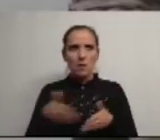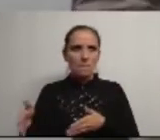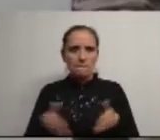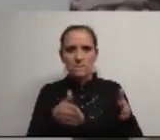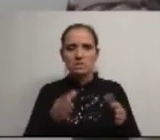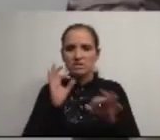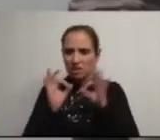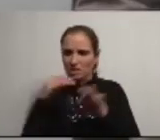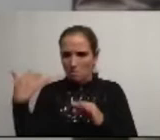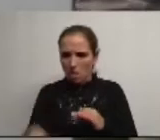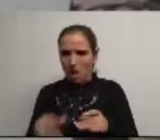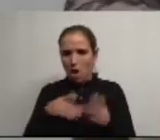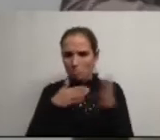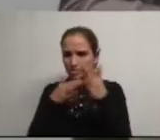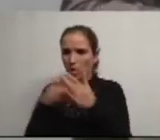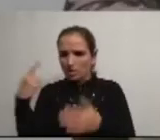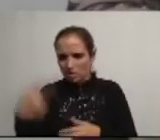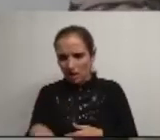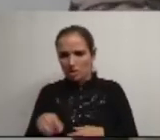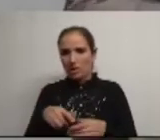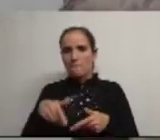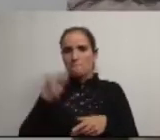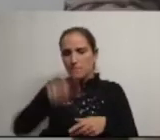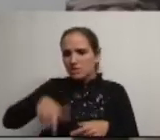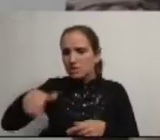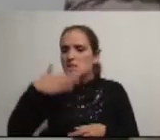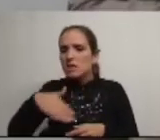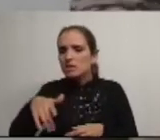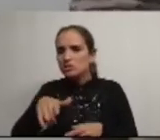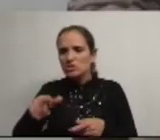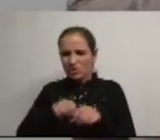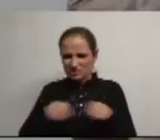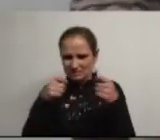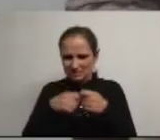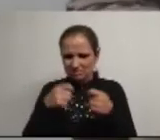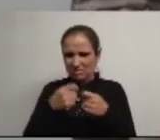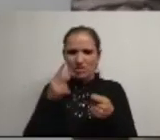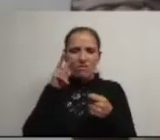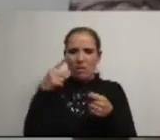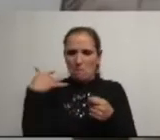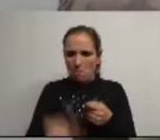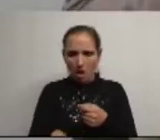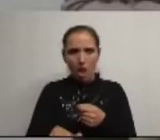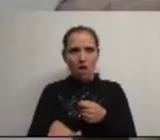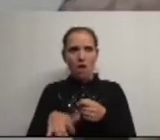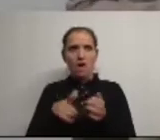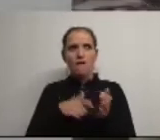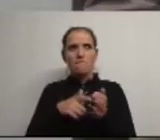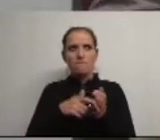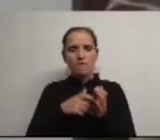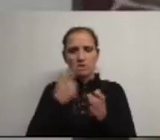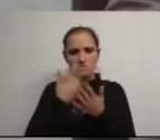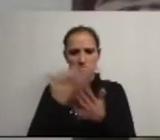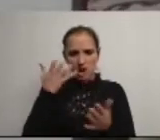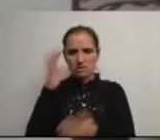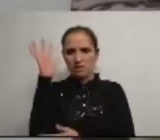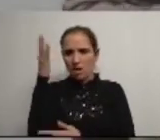maltratados e com obstáculos passadeiras de peões deterioradas desasustadas e poucos visíveis com falta de grelhas nas caldeiras